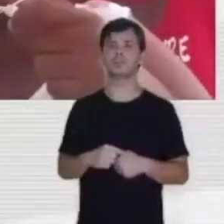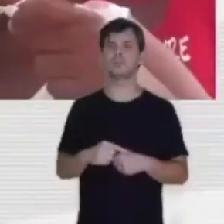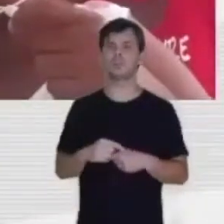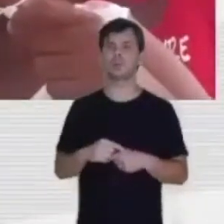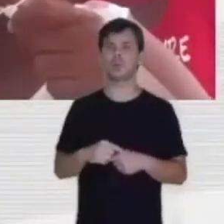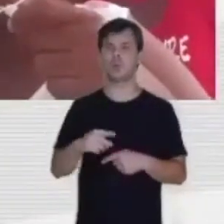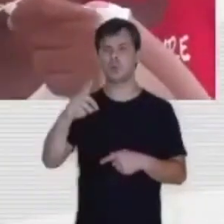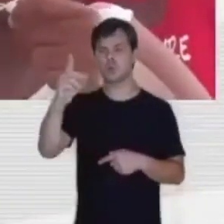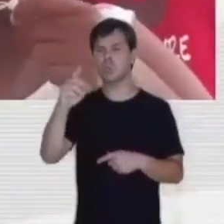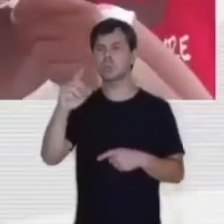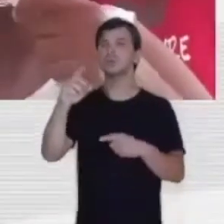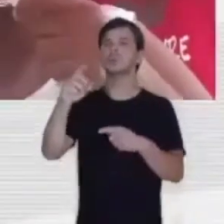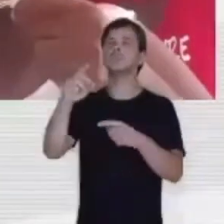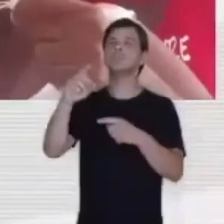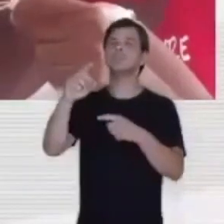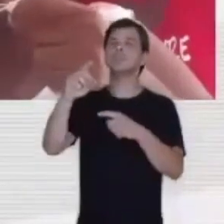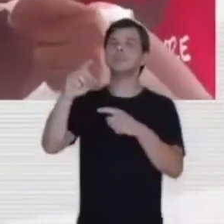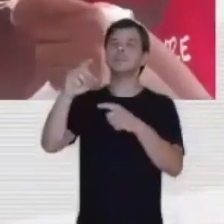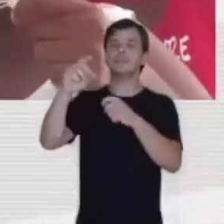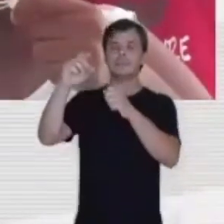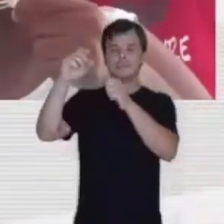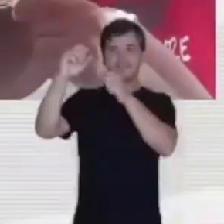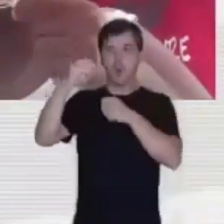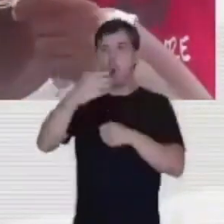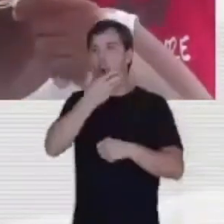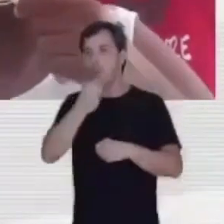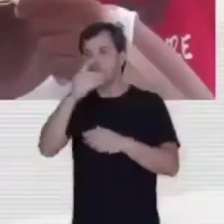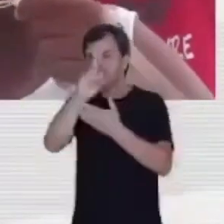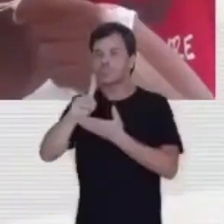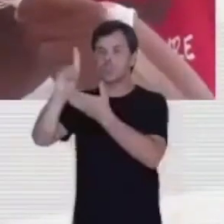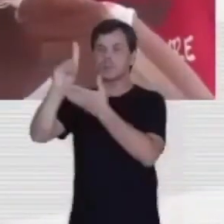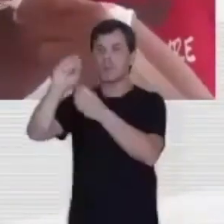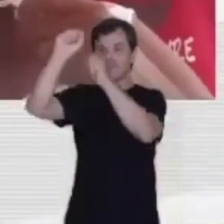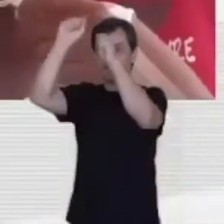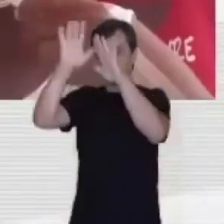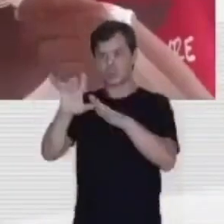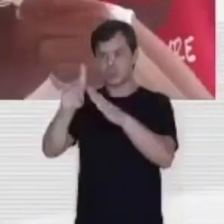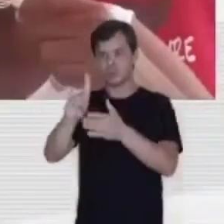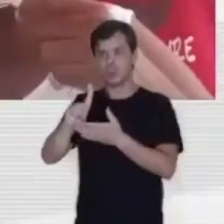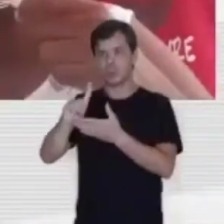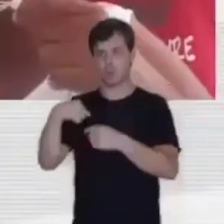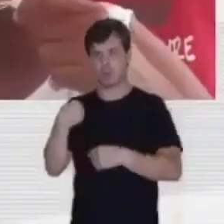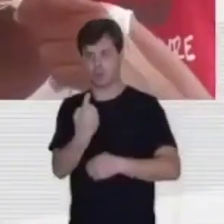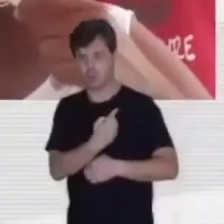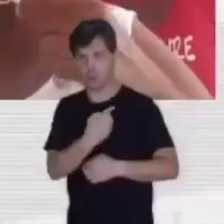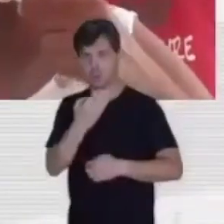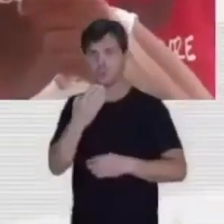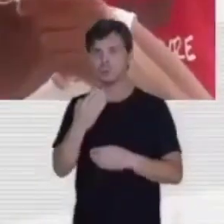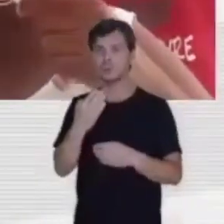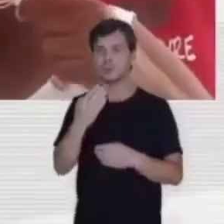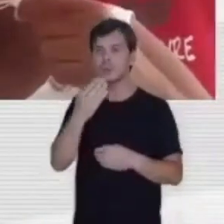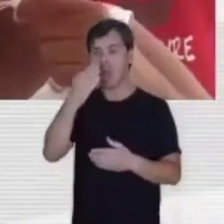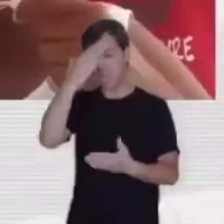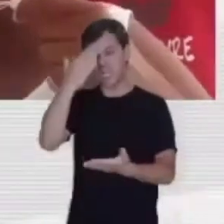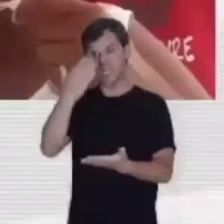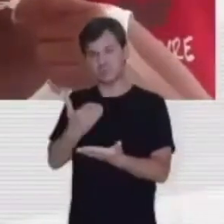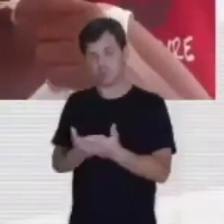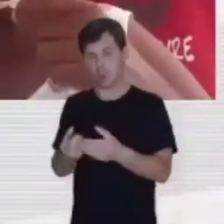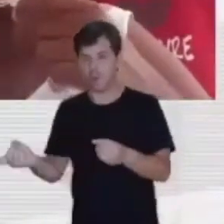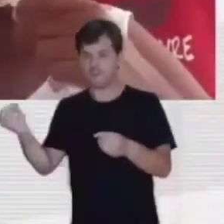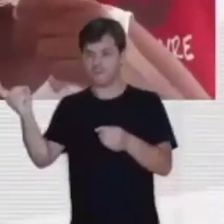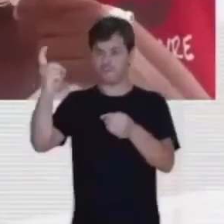grande instrumento de Deus para abençoar o povo brasileiro. Por isso que nós profetizamos que o senhor